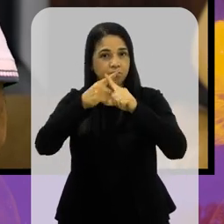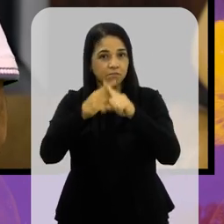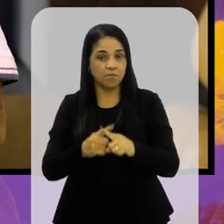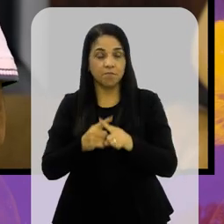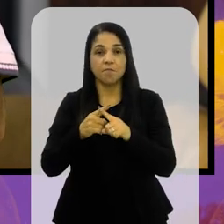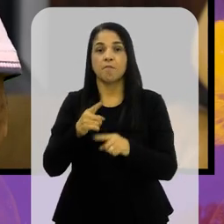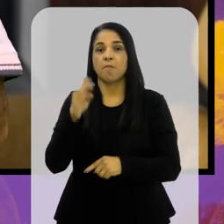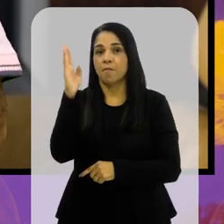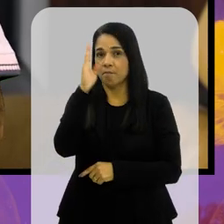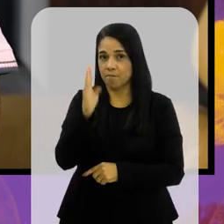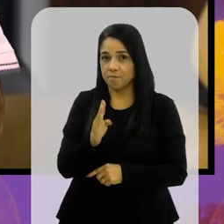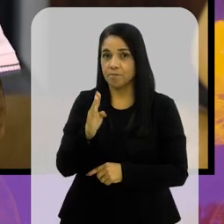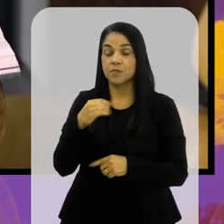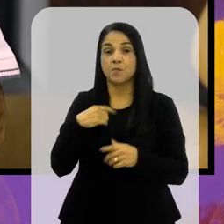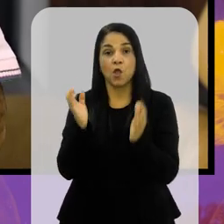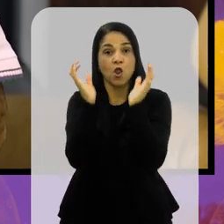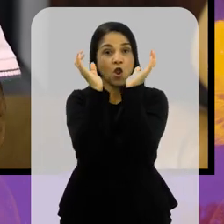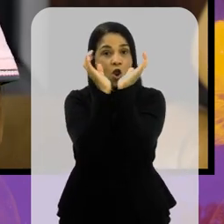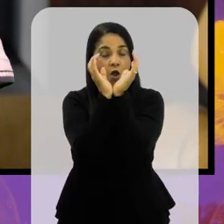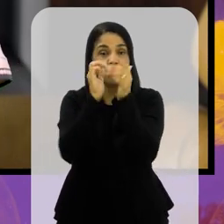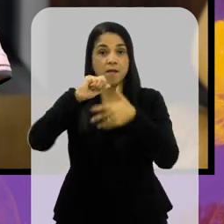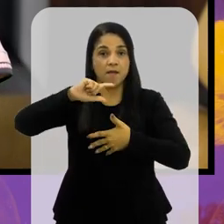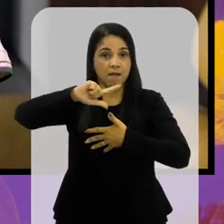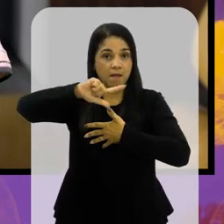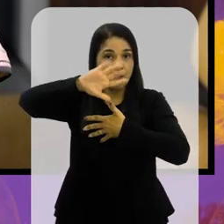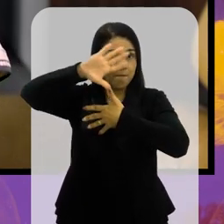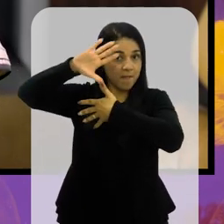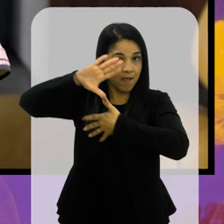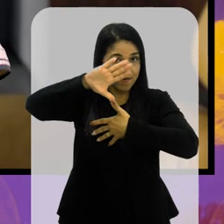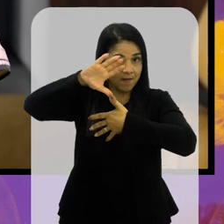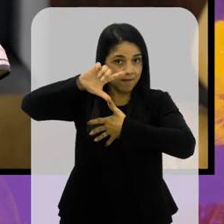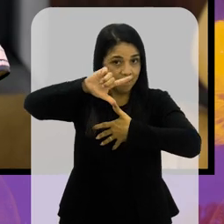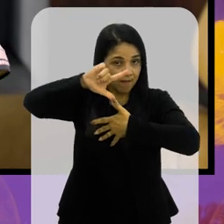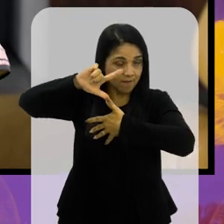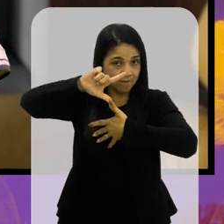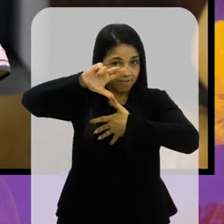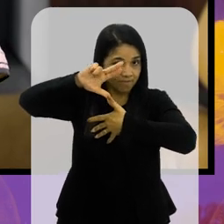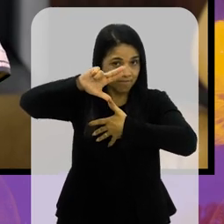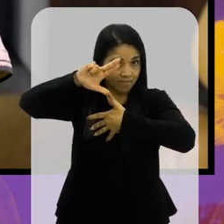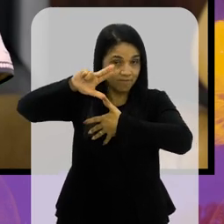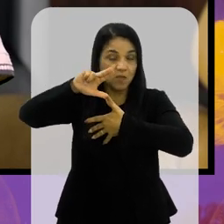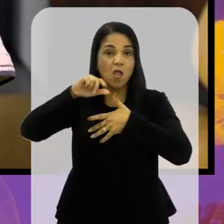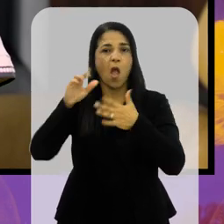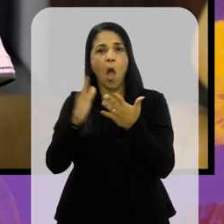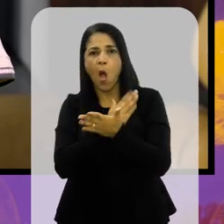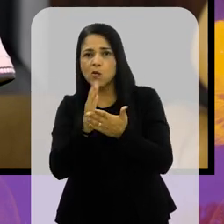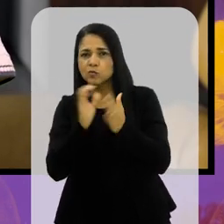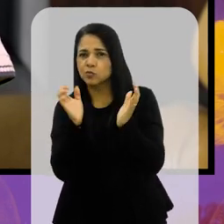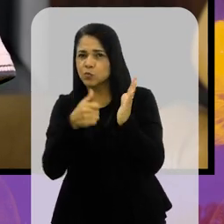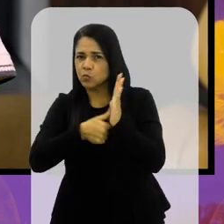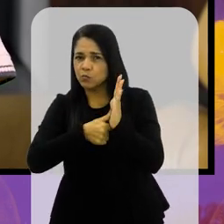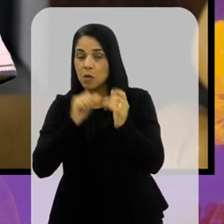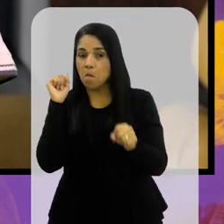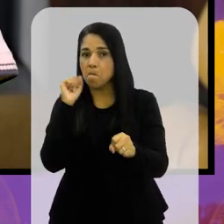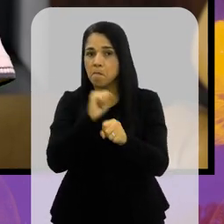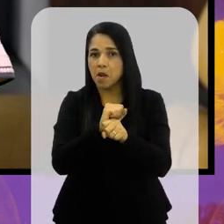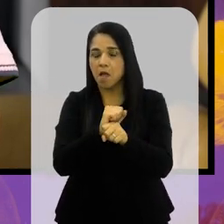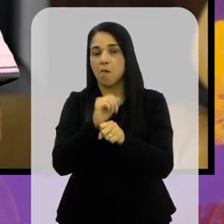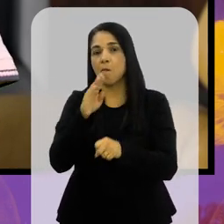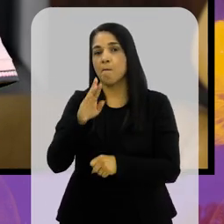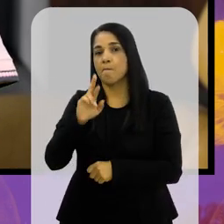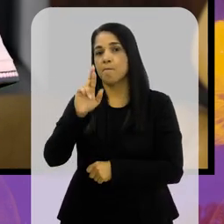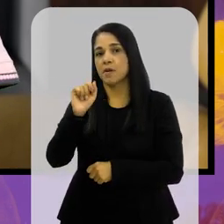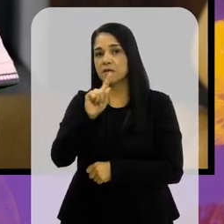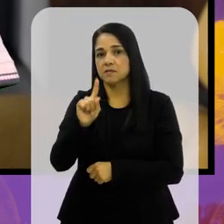Brasileiro, é um ano de Copa América. E a Copa América vai ser realizada nos Estados Unidos. Alguns clubes queriam a paralisação do